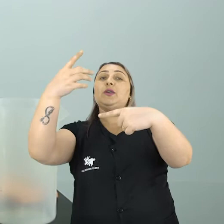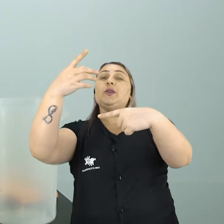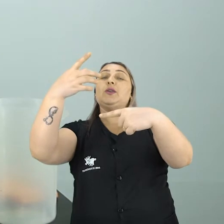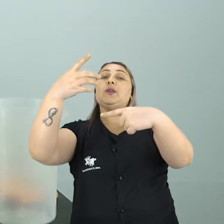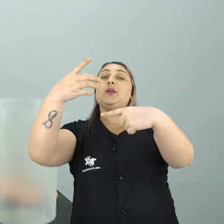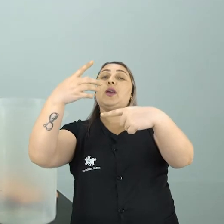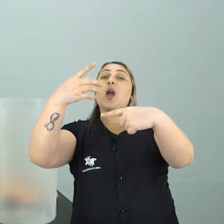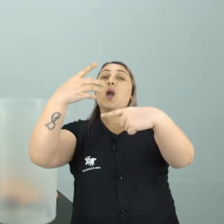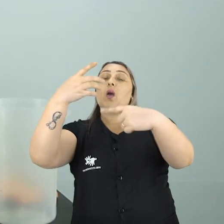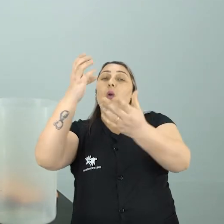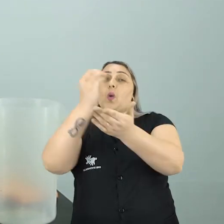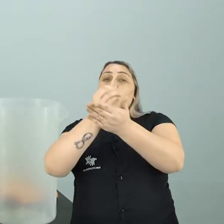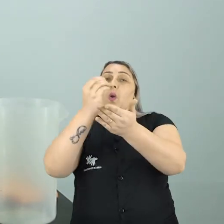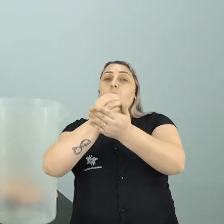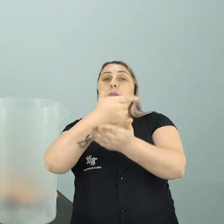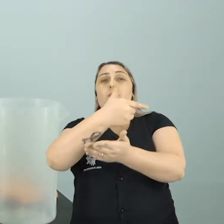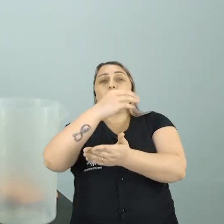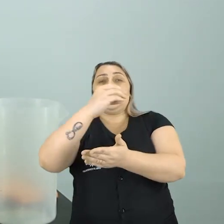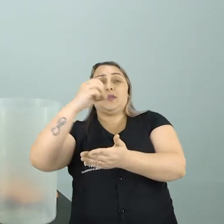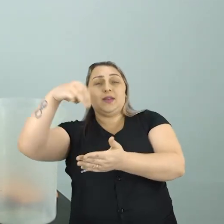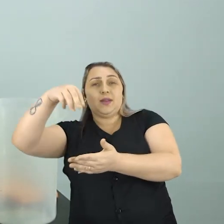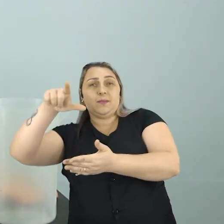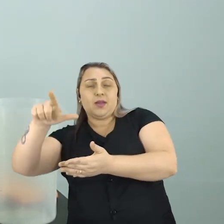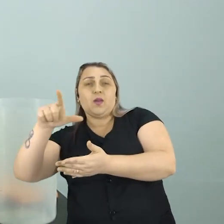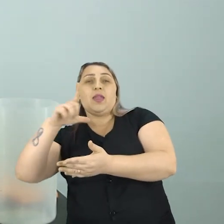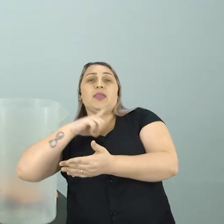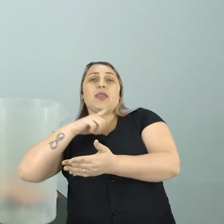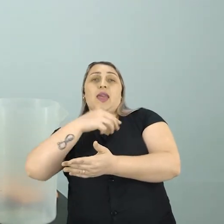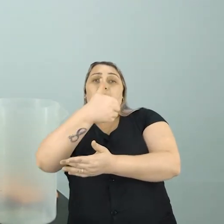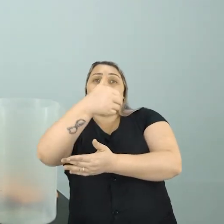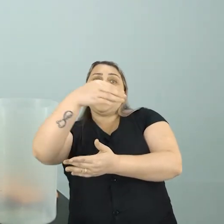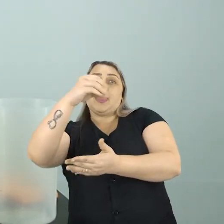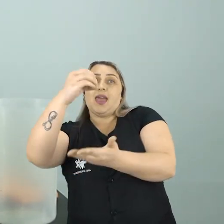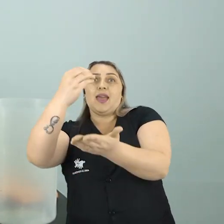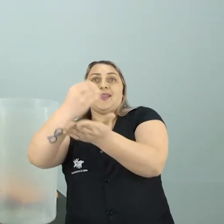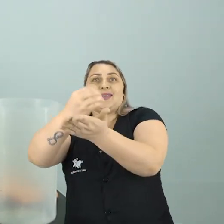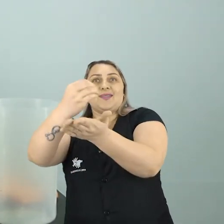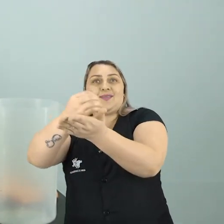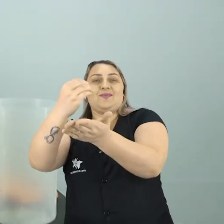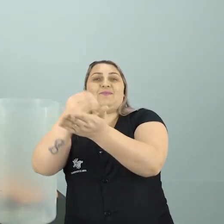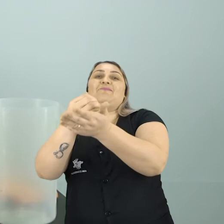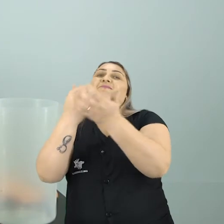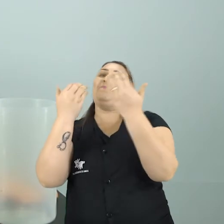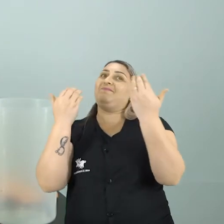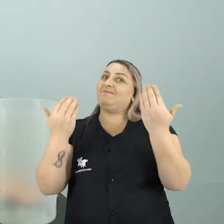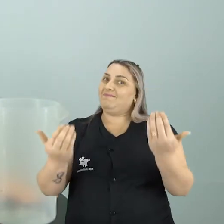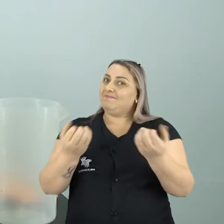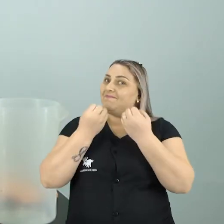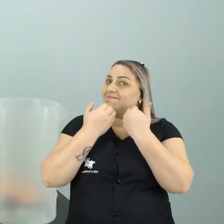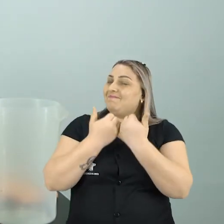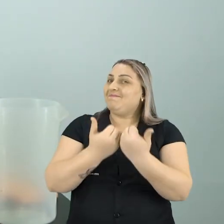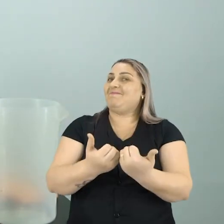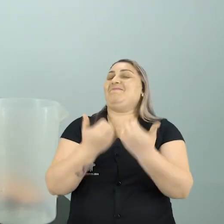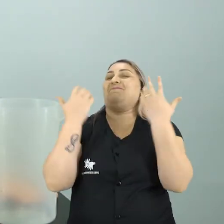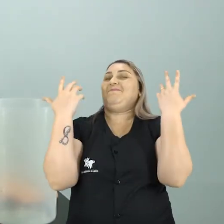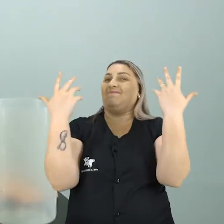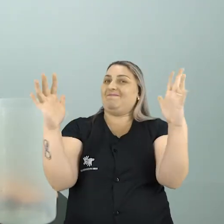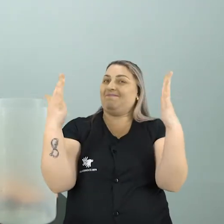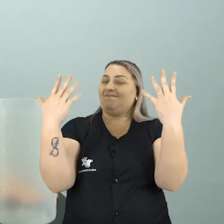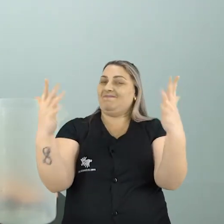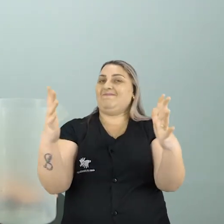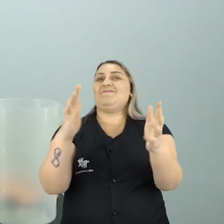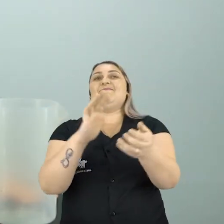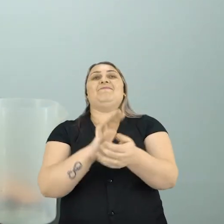de 200 ml Eu vou ter 10 copinhos Muito bem!